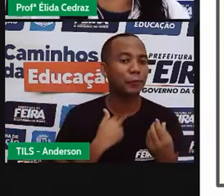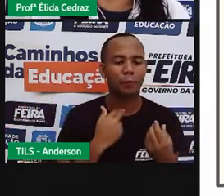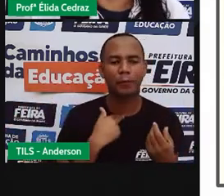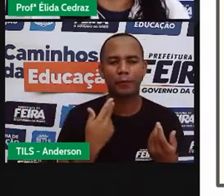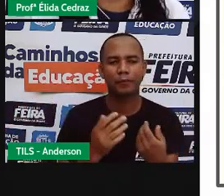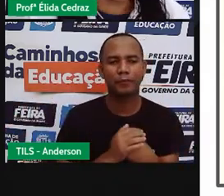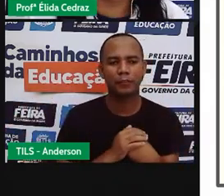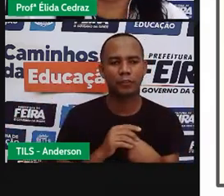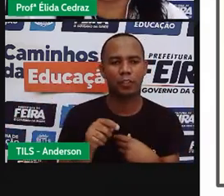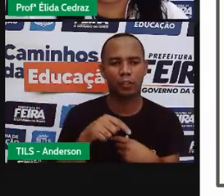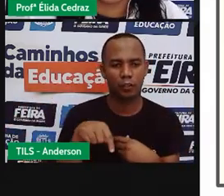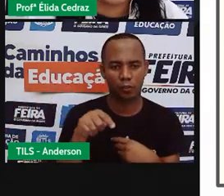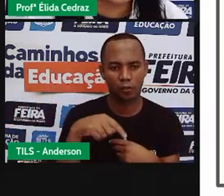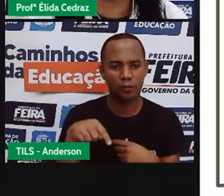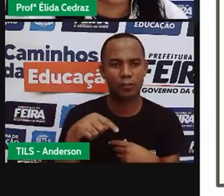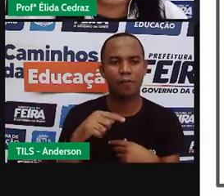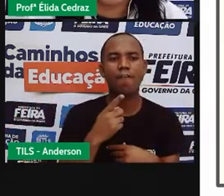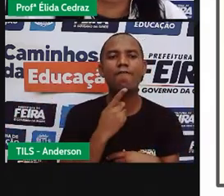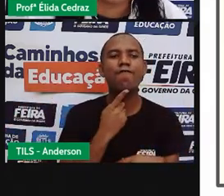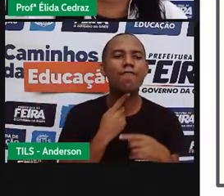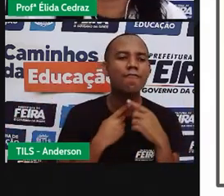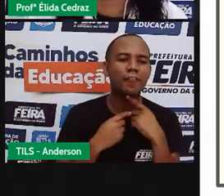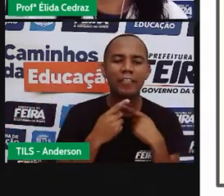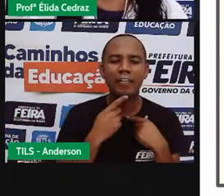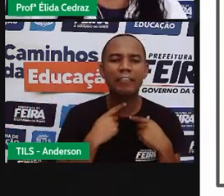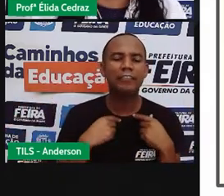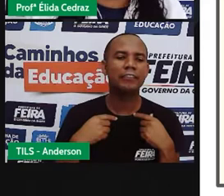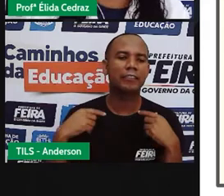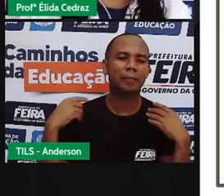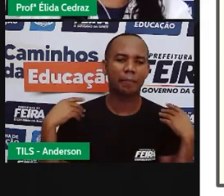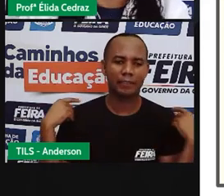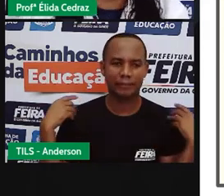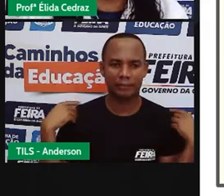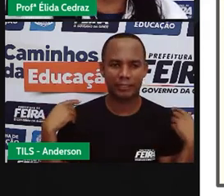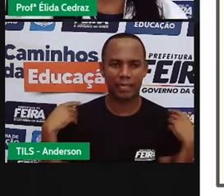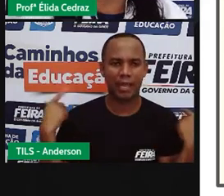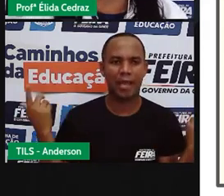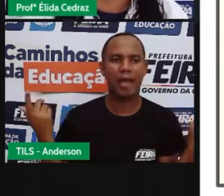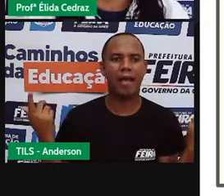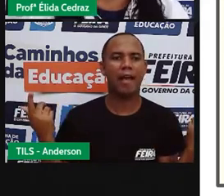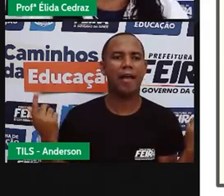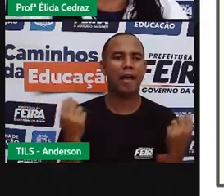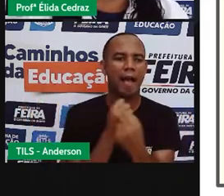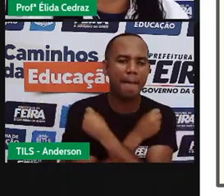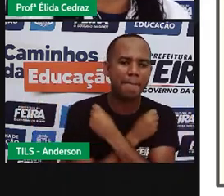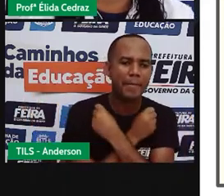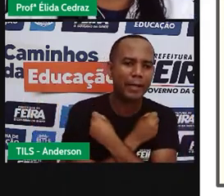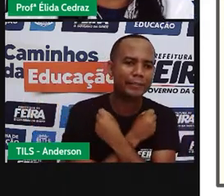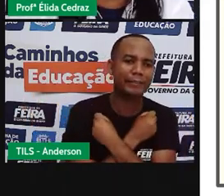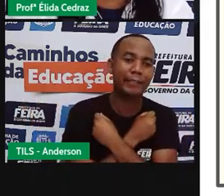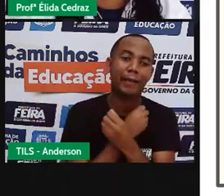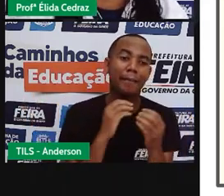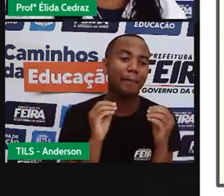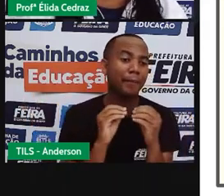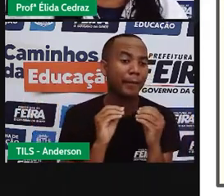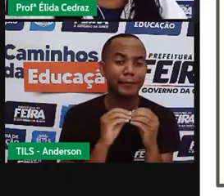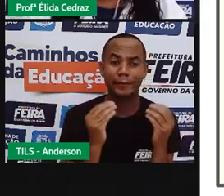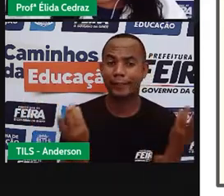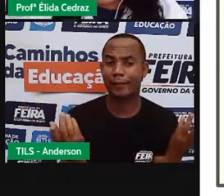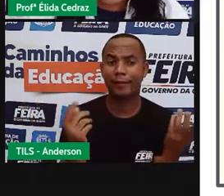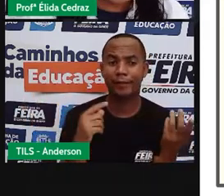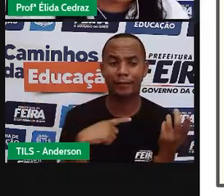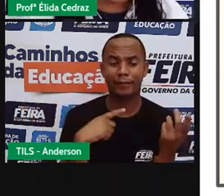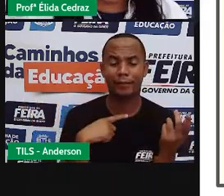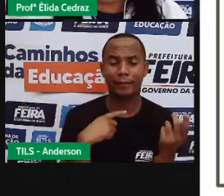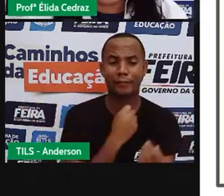a gente tá com vontade de sair de casa né minha filha? a gente tá com vontade de abraçar quem é que não tem saudade de sair abraçando os colegas?